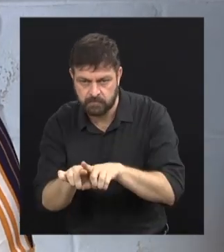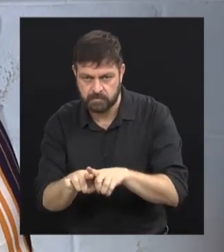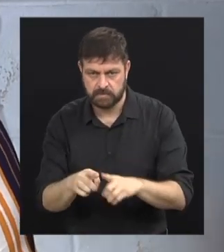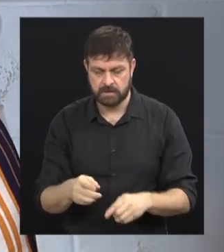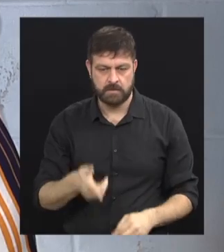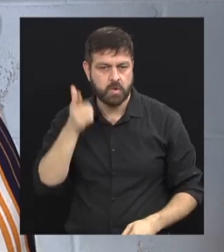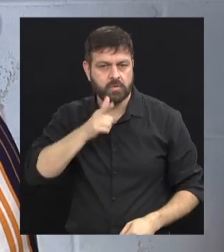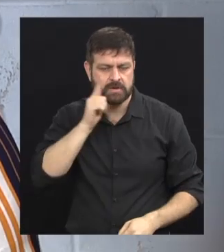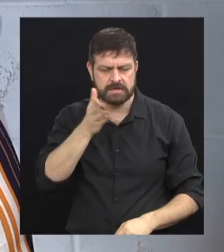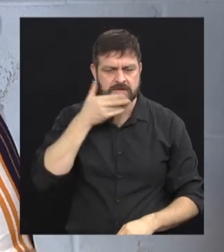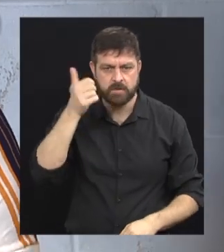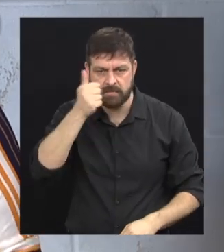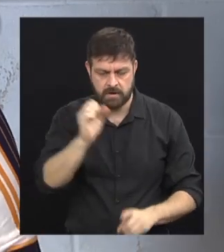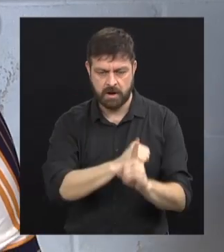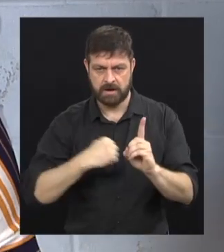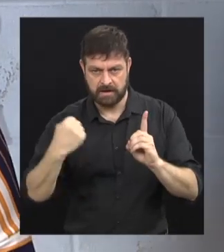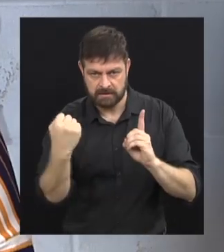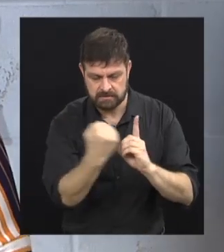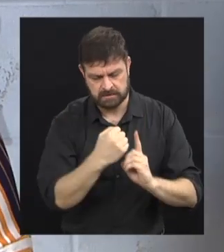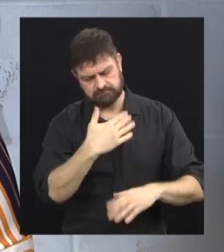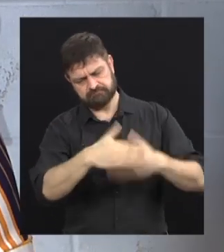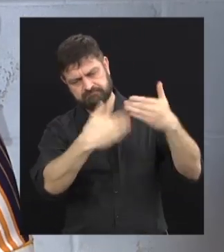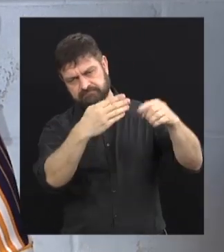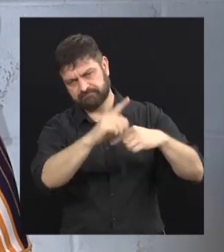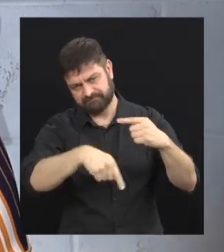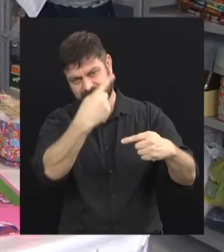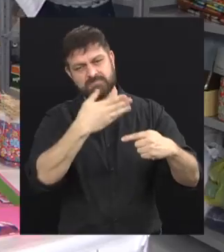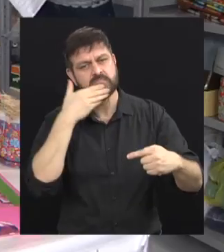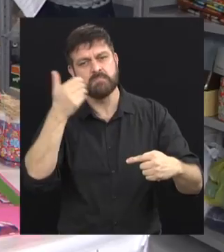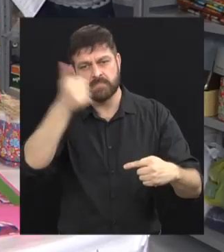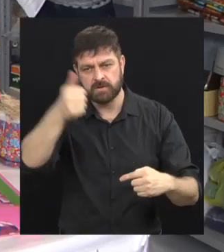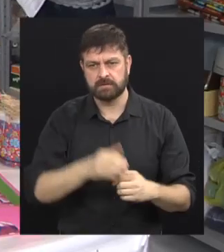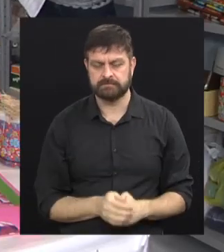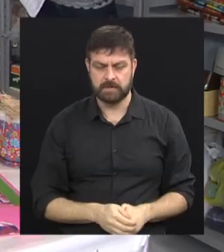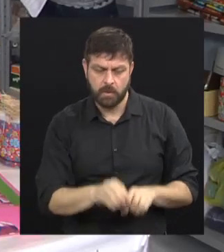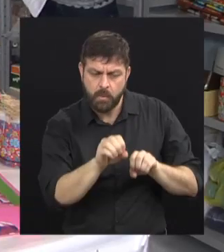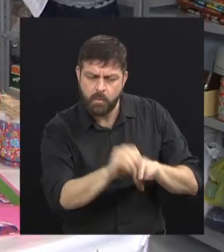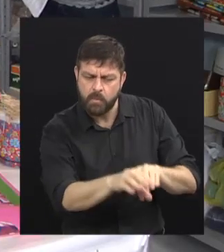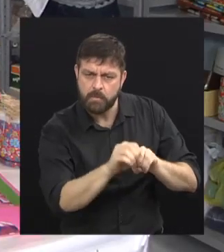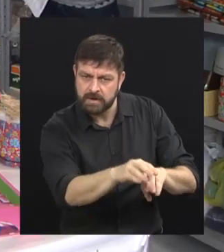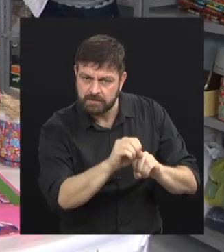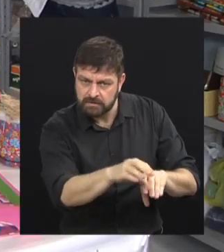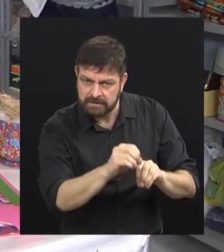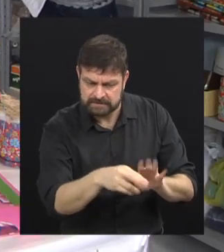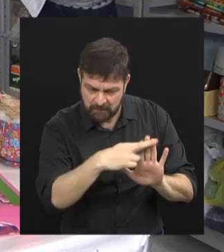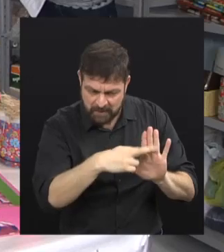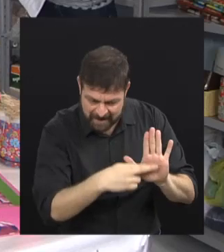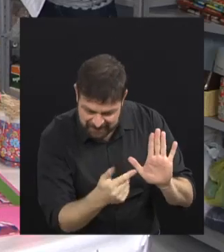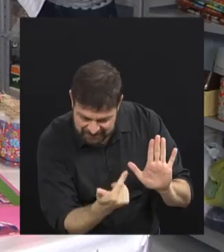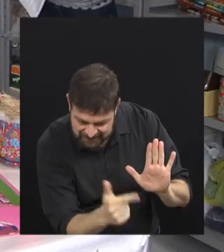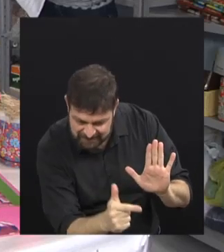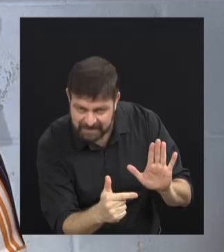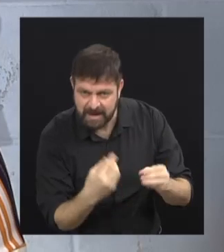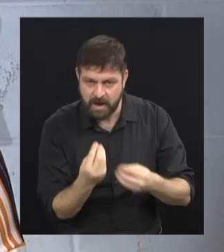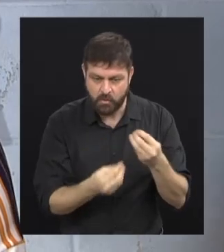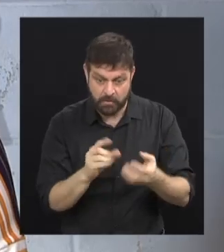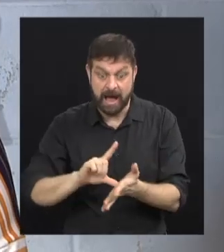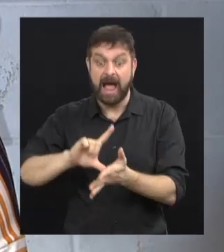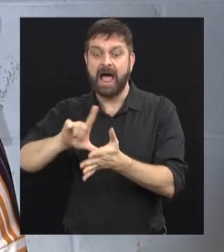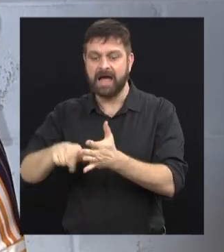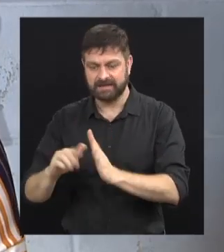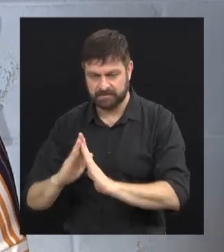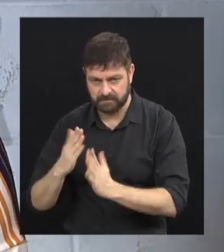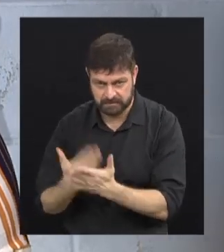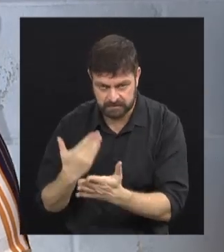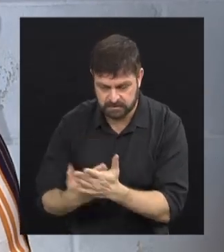o melhor, a sociedade também melhorar um pouco também. A gente está falando de educação informal. E educação informal, que é o